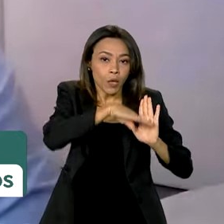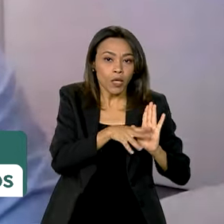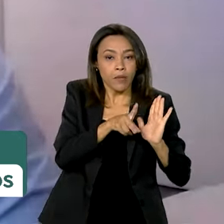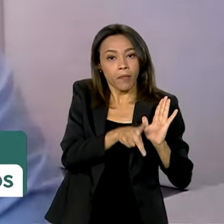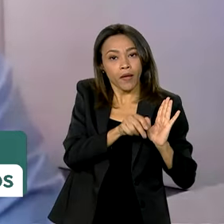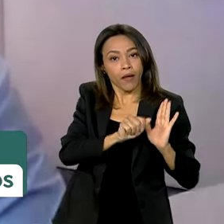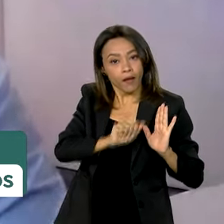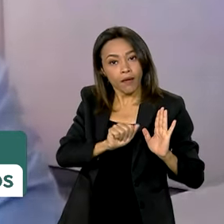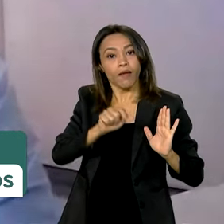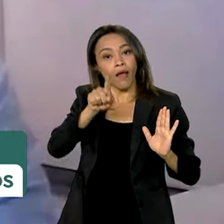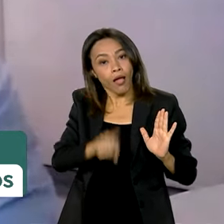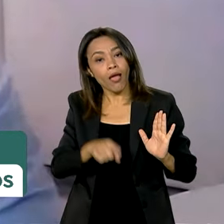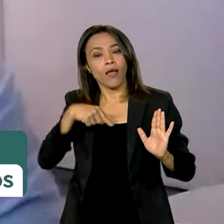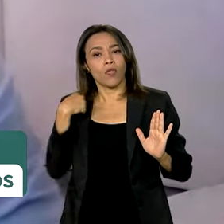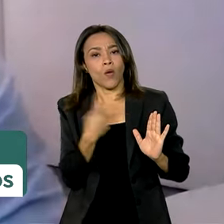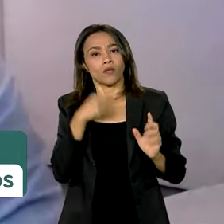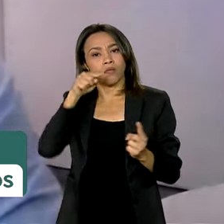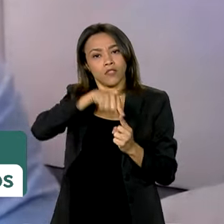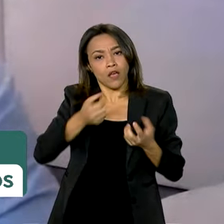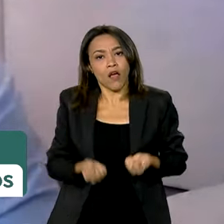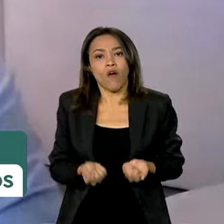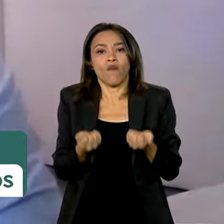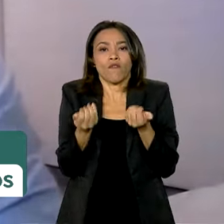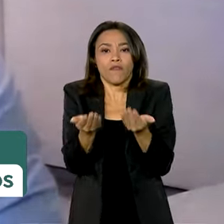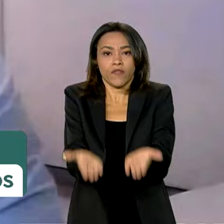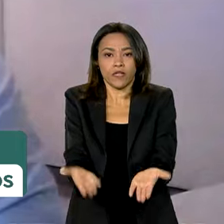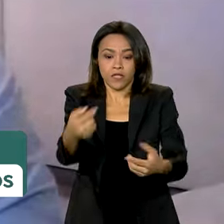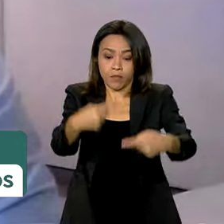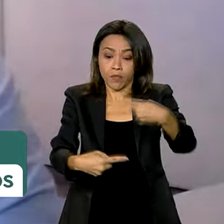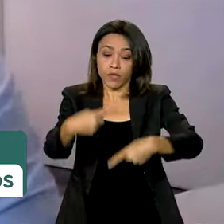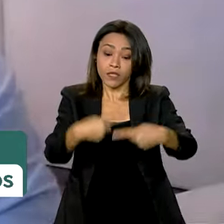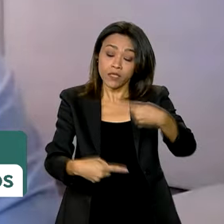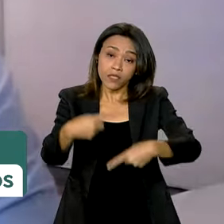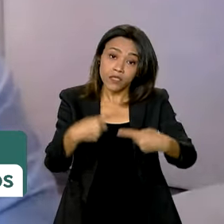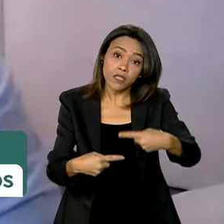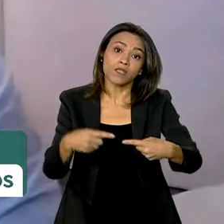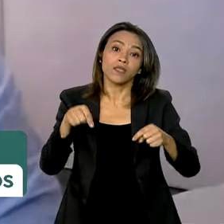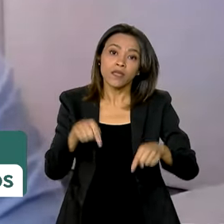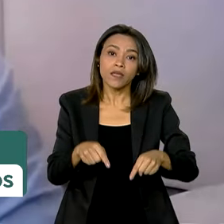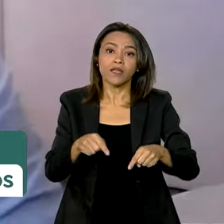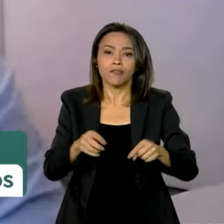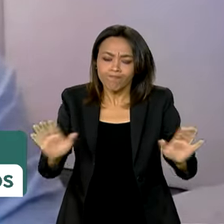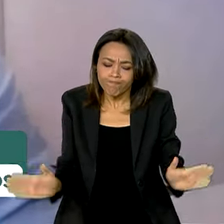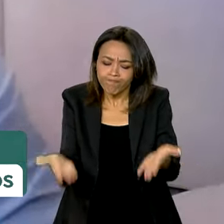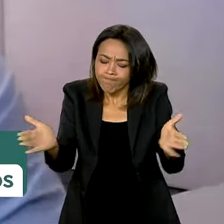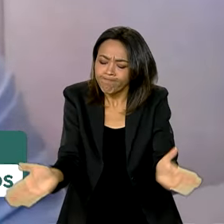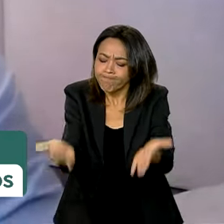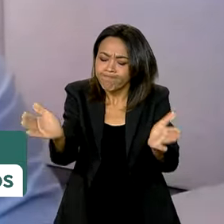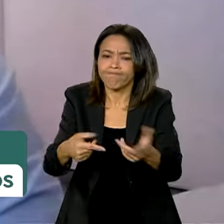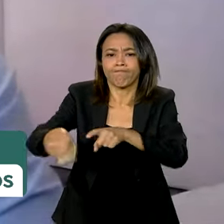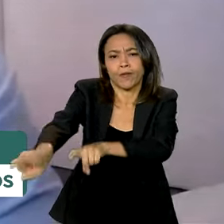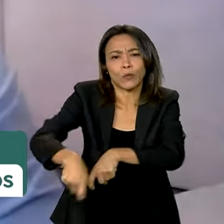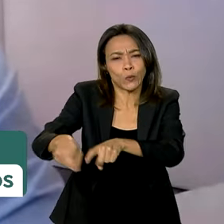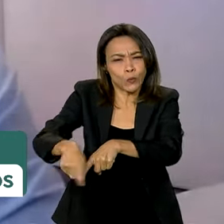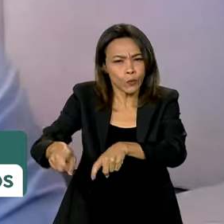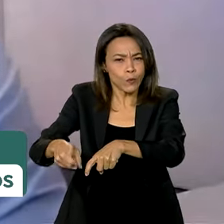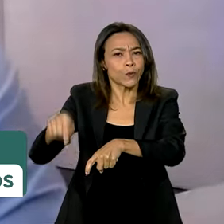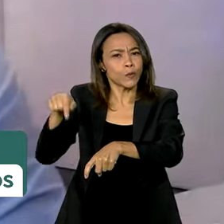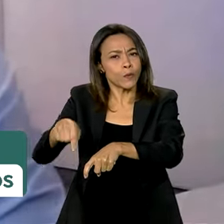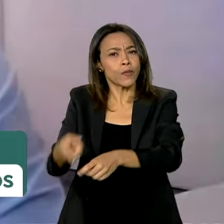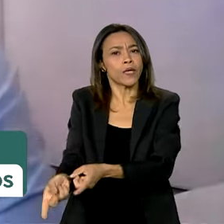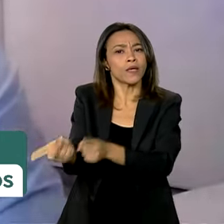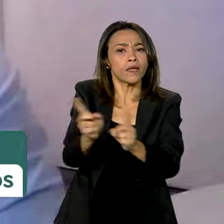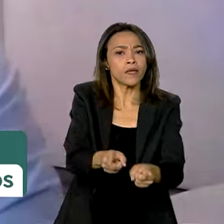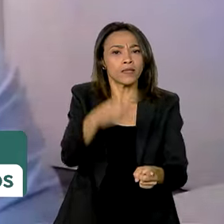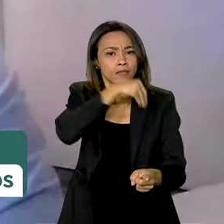atribuição é justamente oferecer essas políticas que visem uma atividade produtiva para a agricultura familiar, geração de